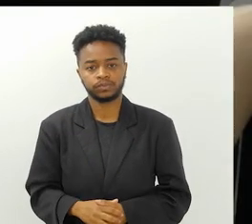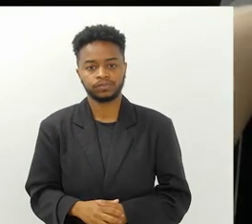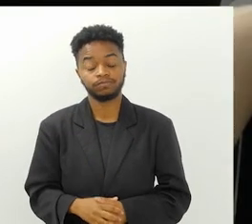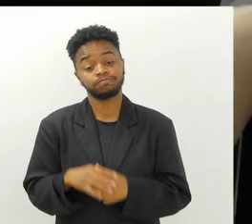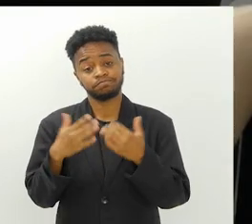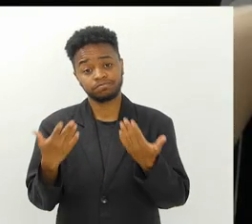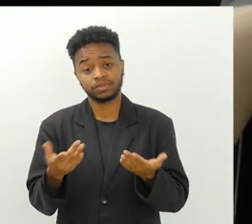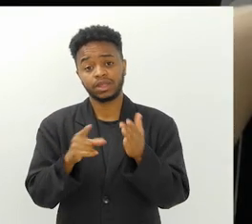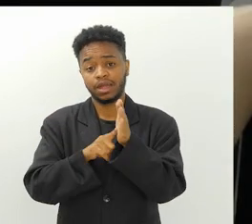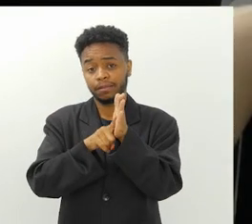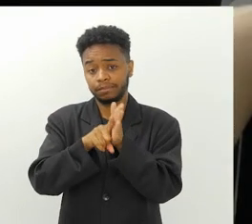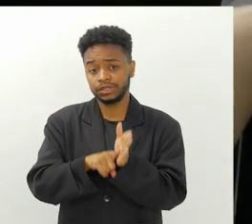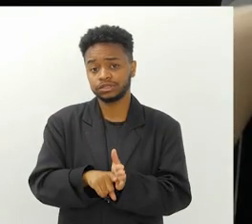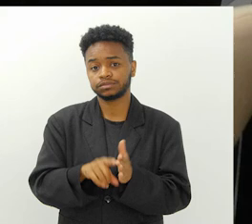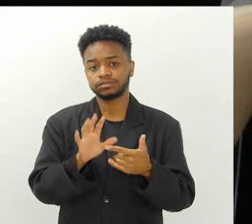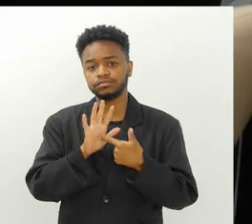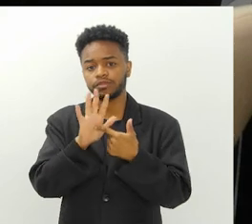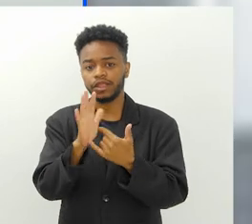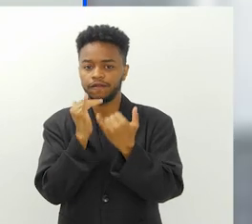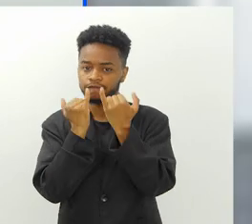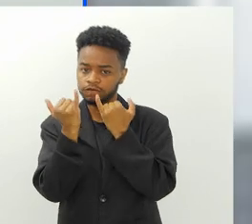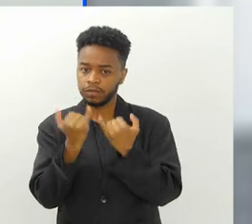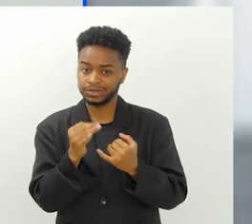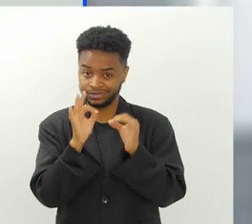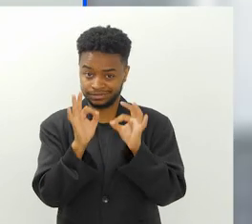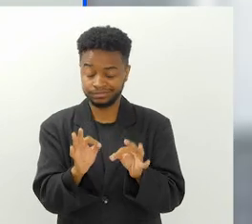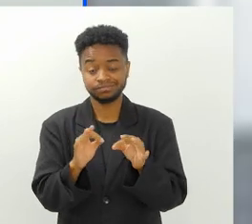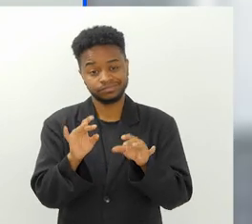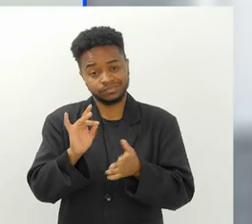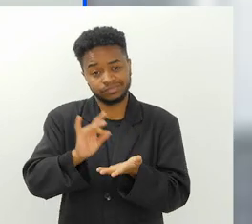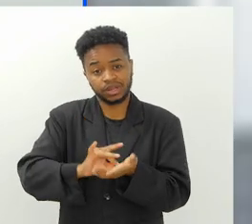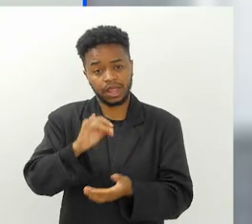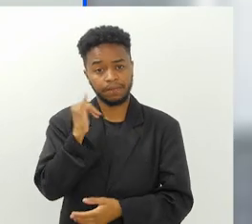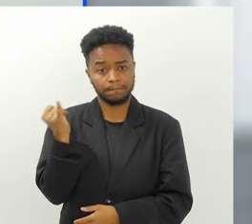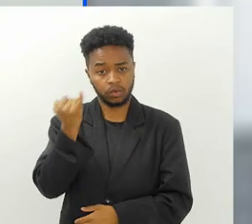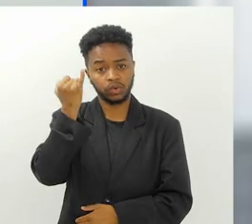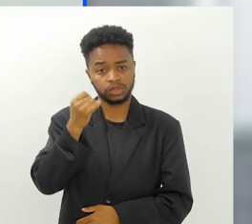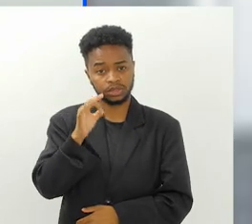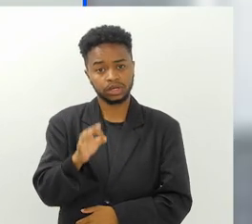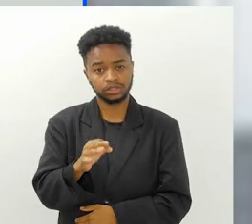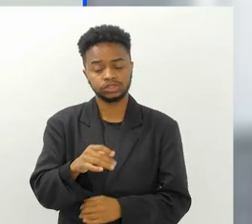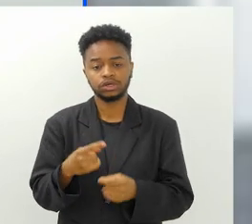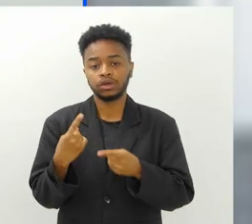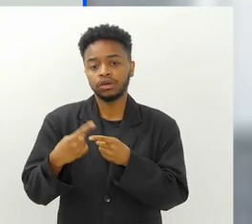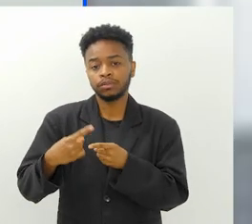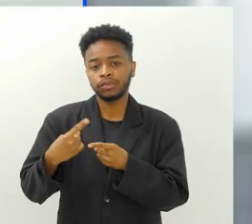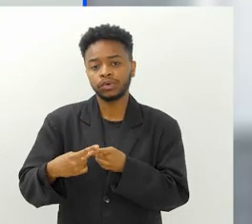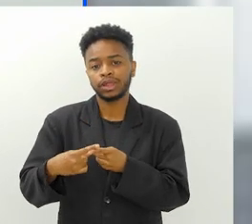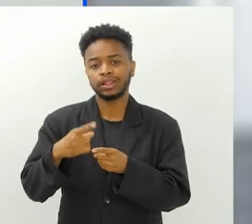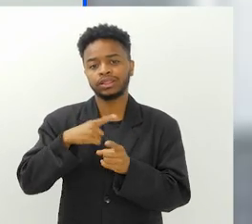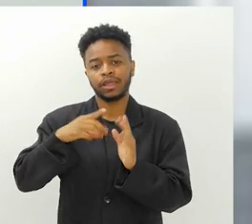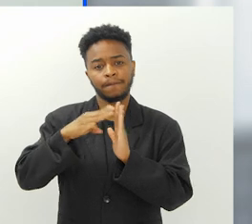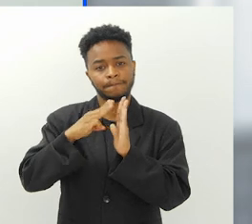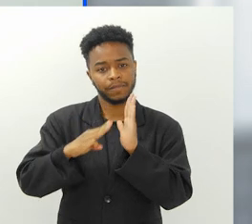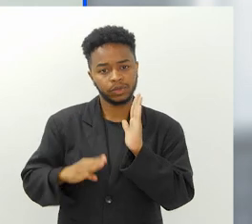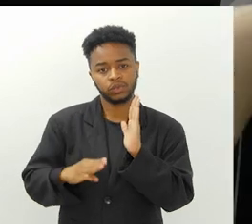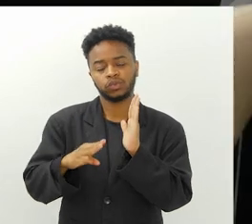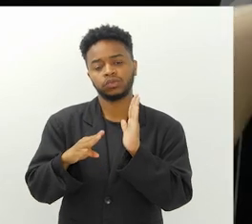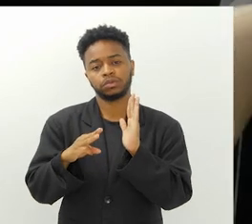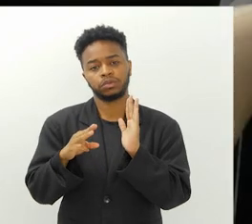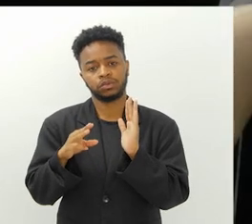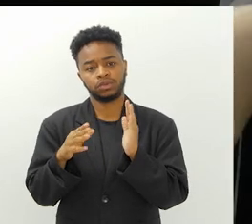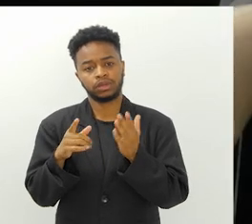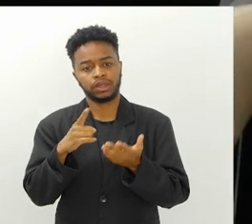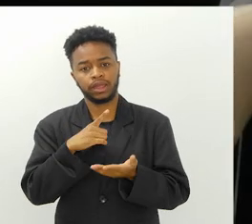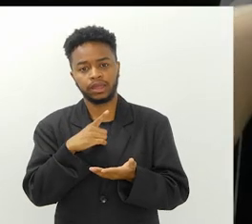Essa pesquisa, ela traz números, né? Isso é muito importante, né? Ela tem uma metodologia